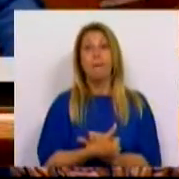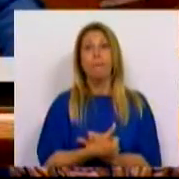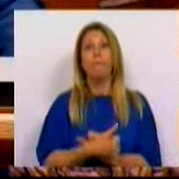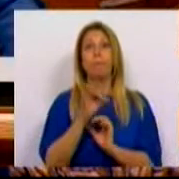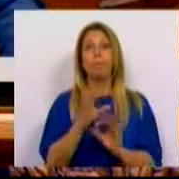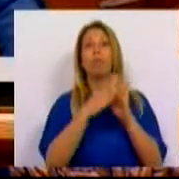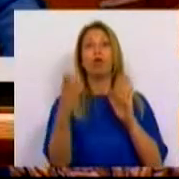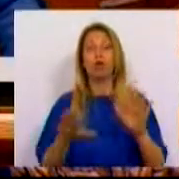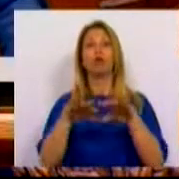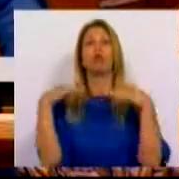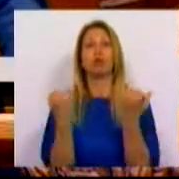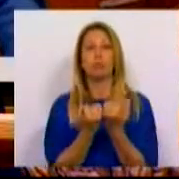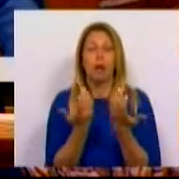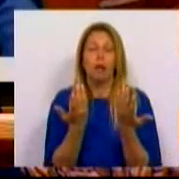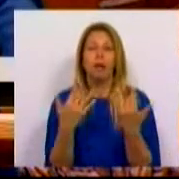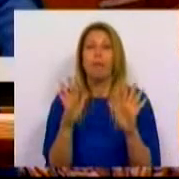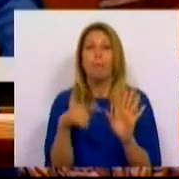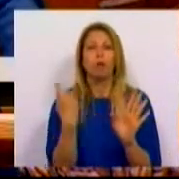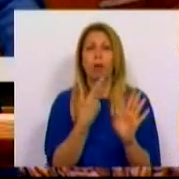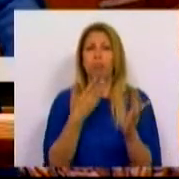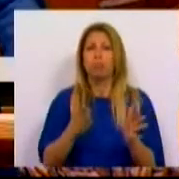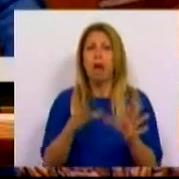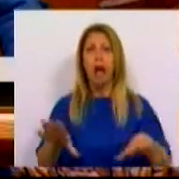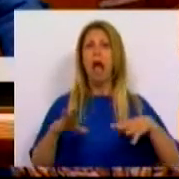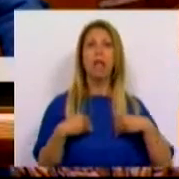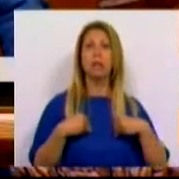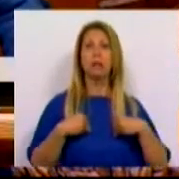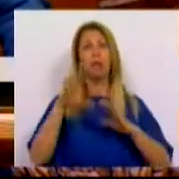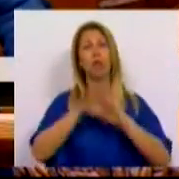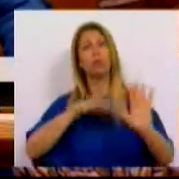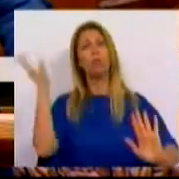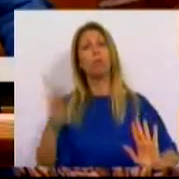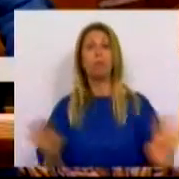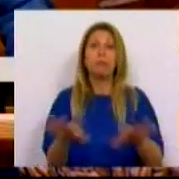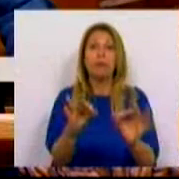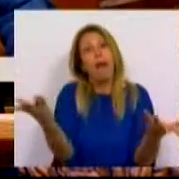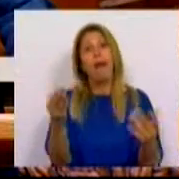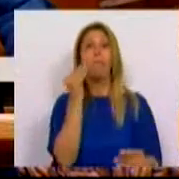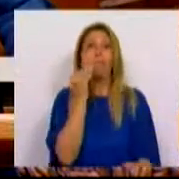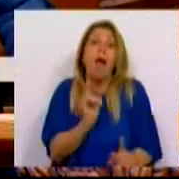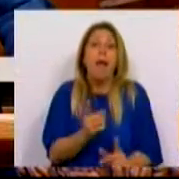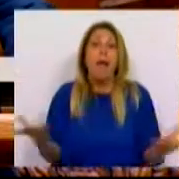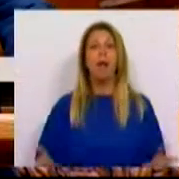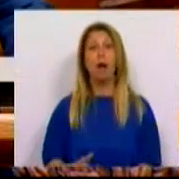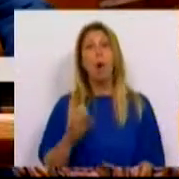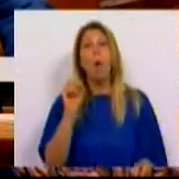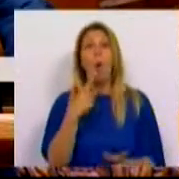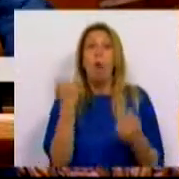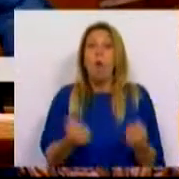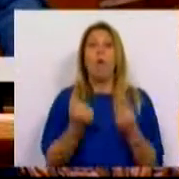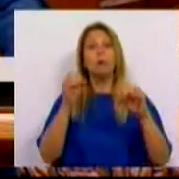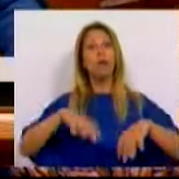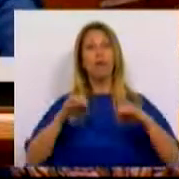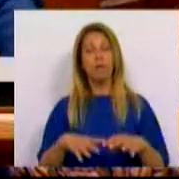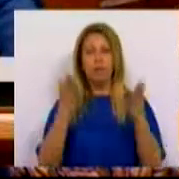nosso modelo social. Mas não temos que aceitar a precariedade como uma fatalidade, não temos que aceitar a precariedade como uma inevitabilidade,